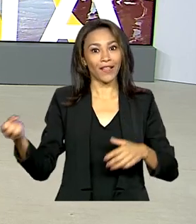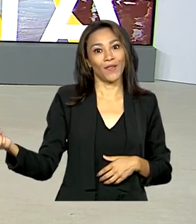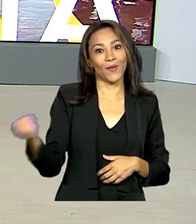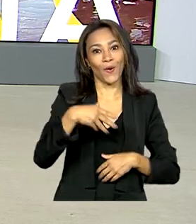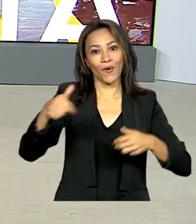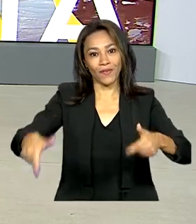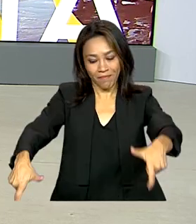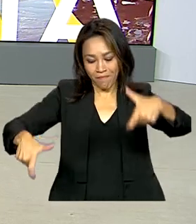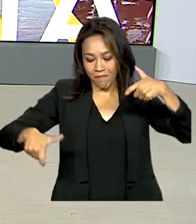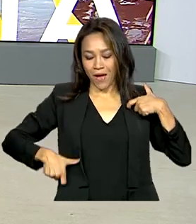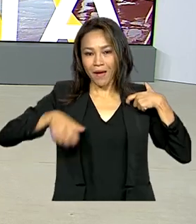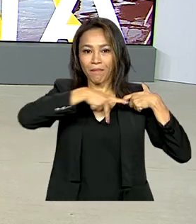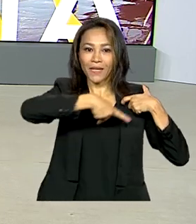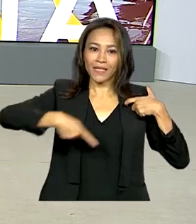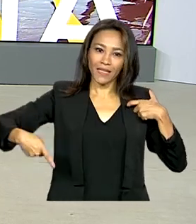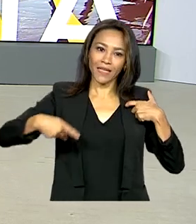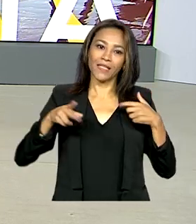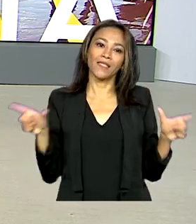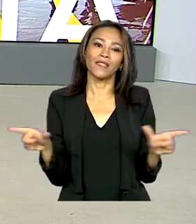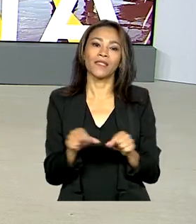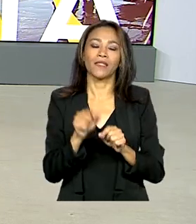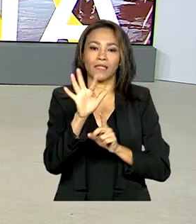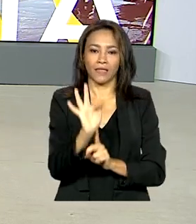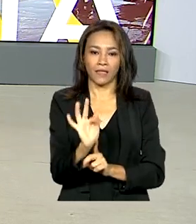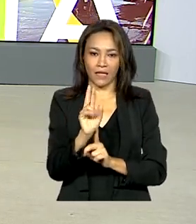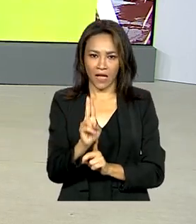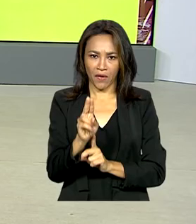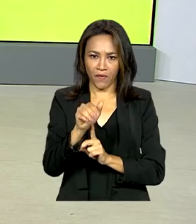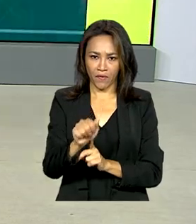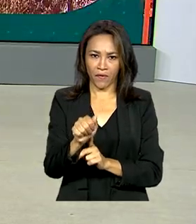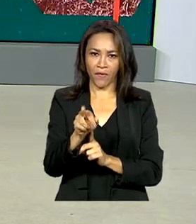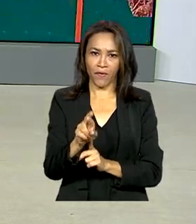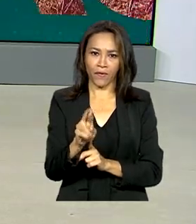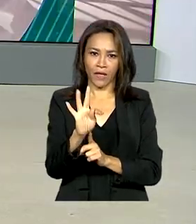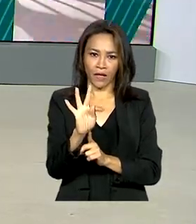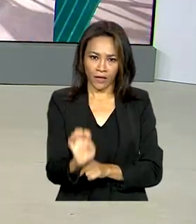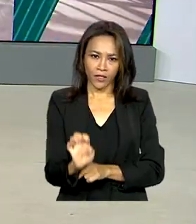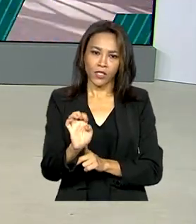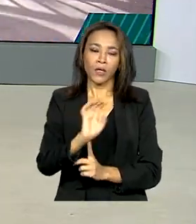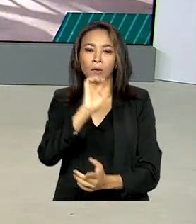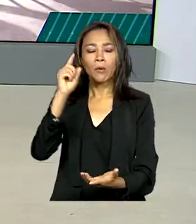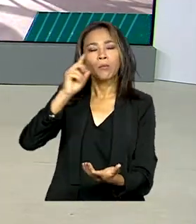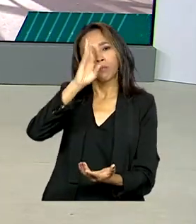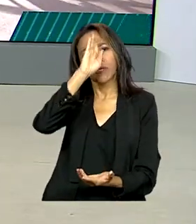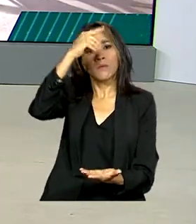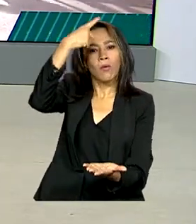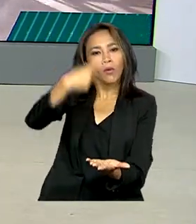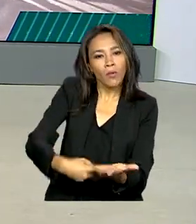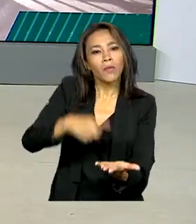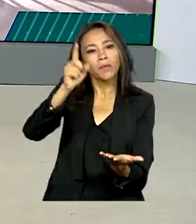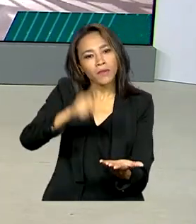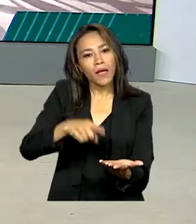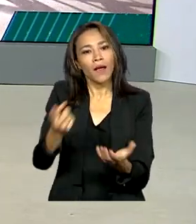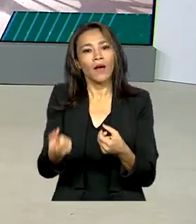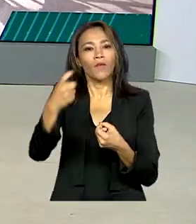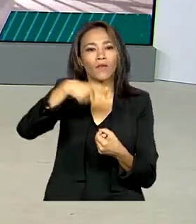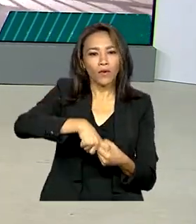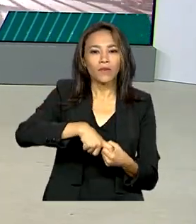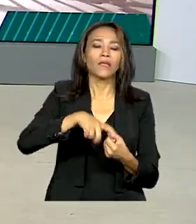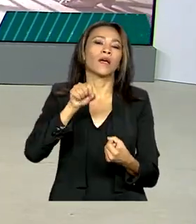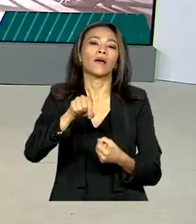presidente da FUNARTE, Maria Marighella, disse que a principal missão será recriar a Fundação Nacional das Artes,